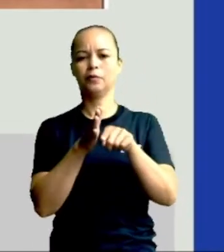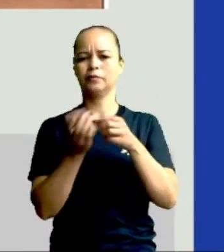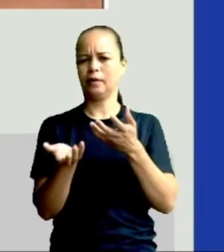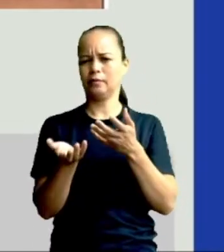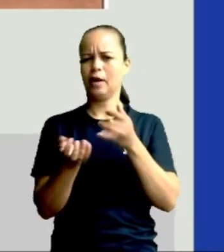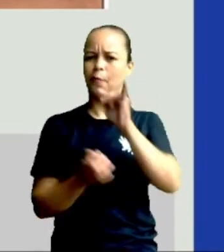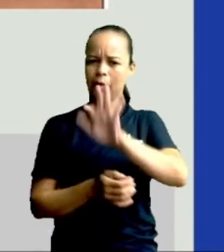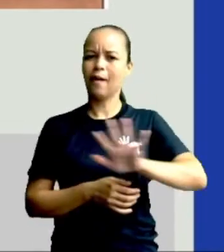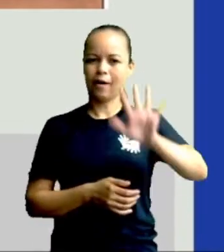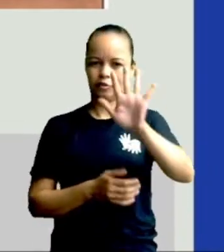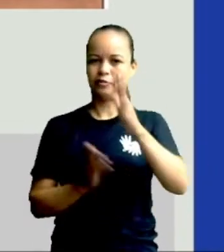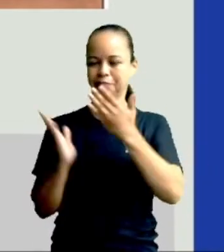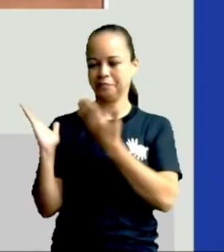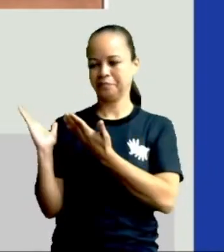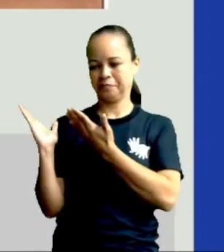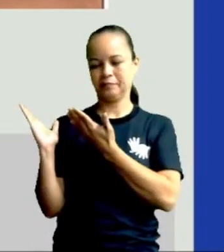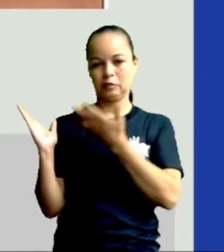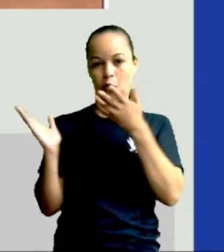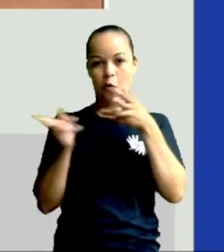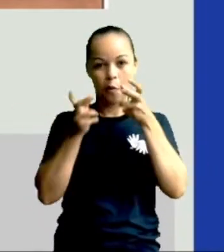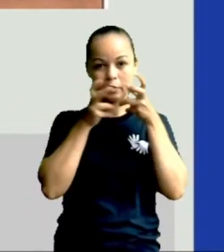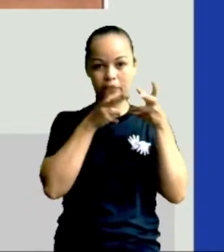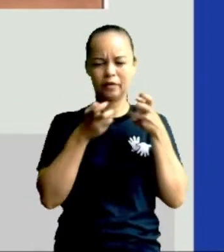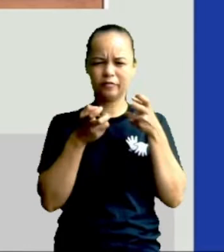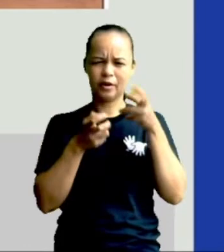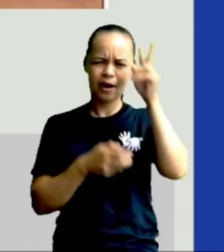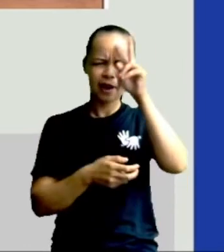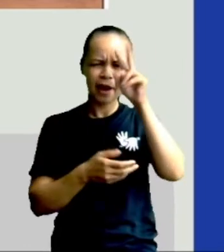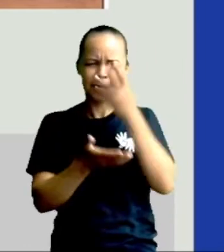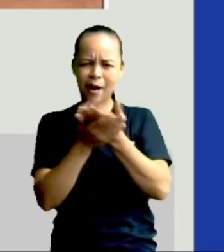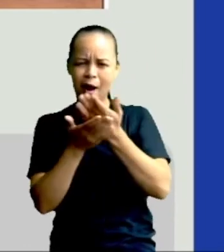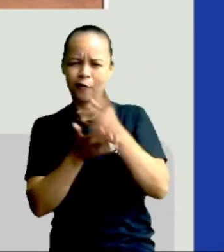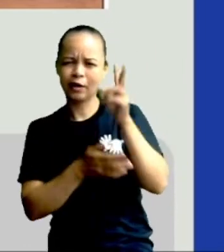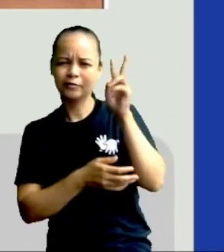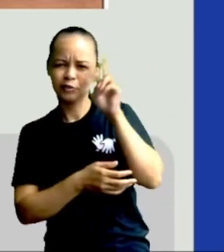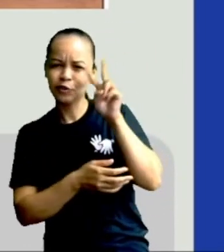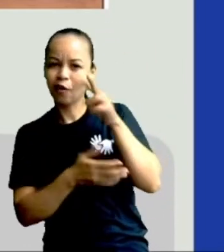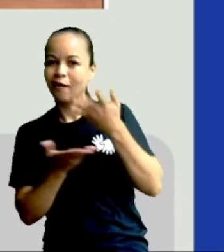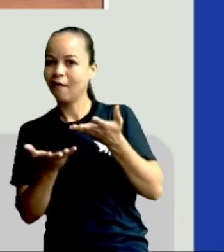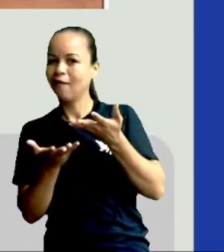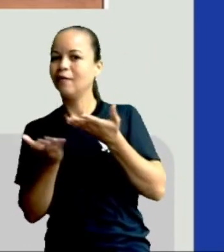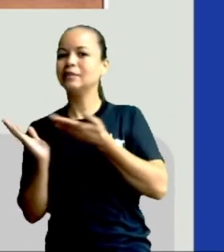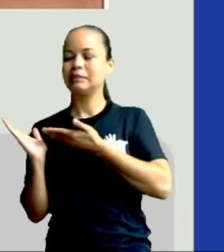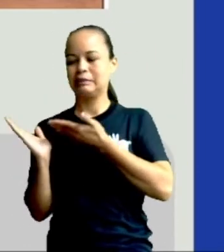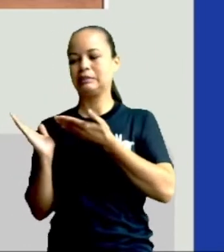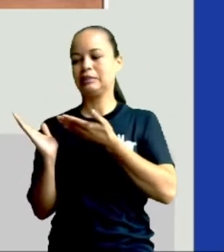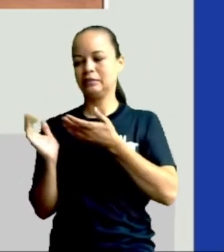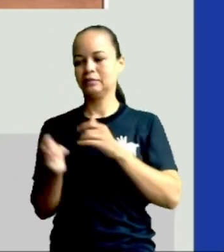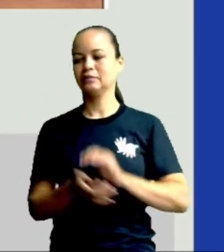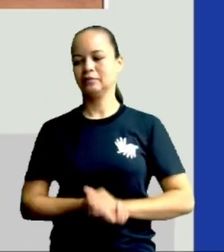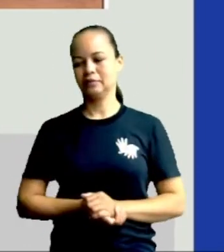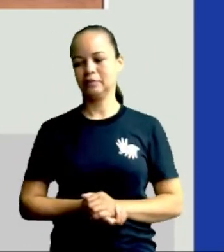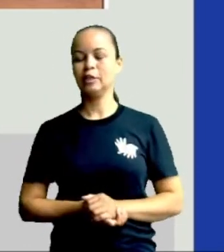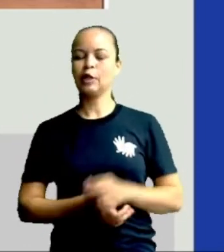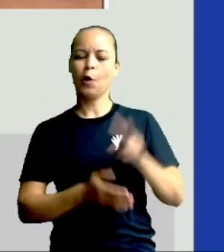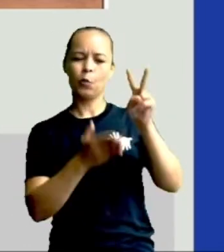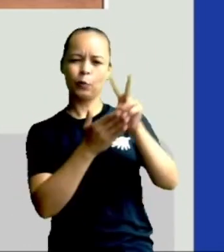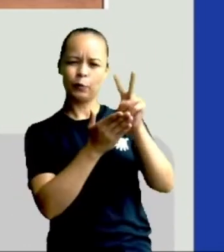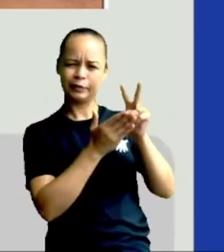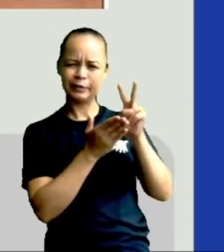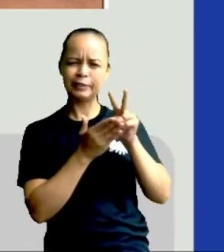é nenhuma pergunta, é uma imagem. Olhem essas imagens. Lembra alguma aula de história? Opa! Os índios,